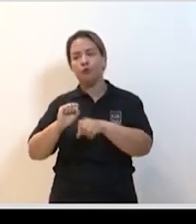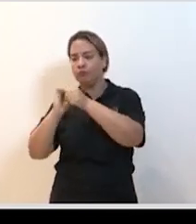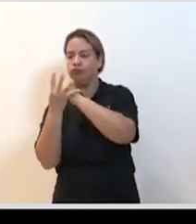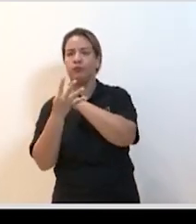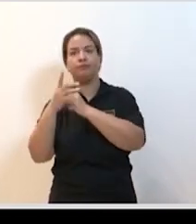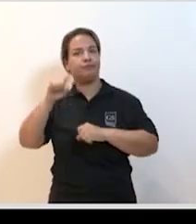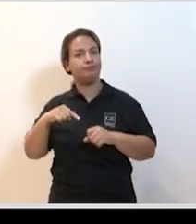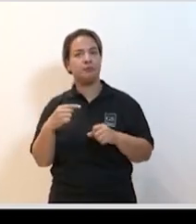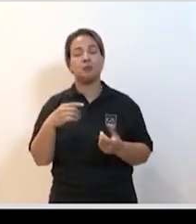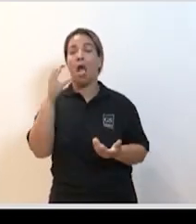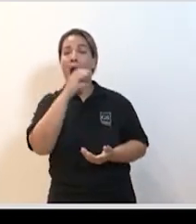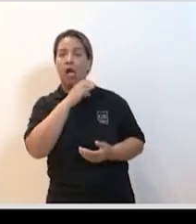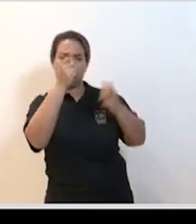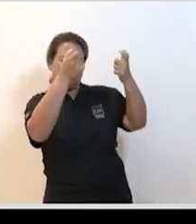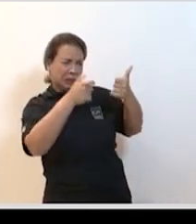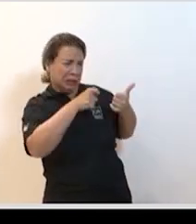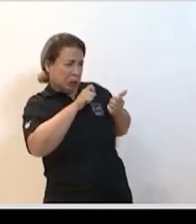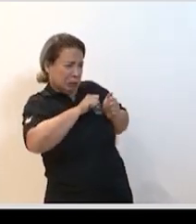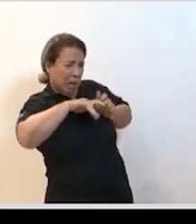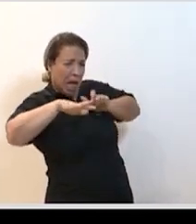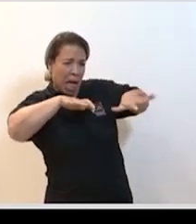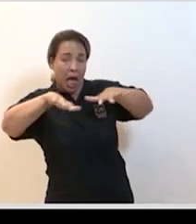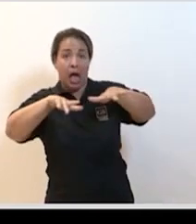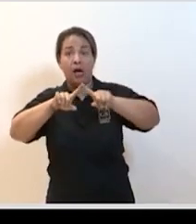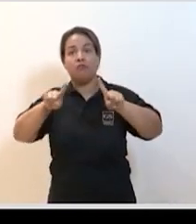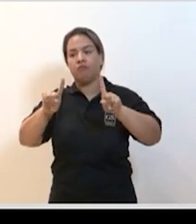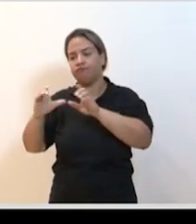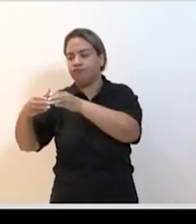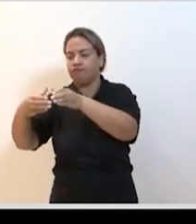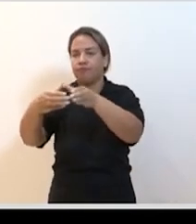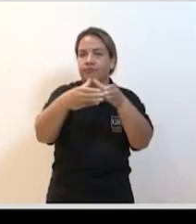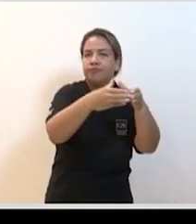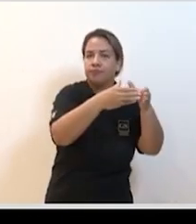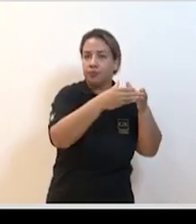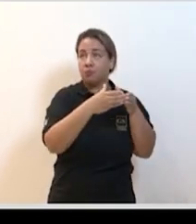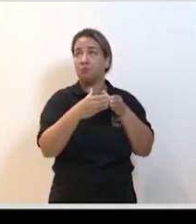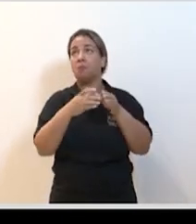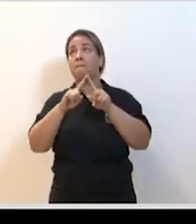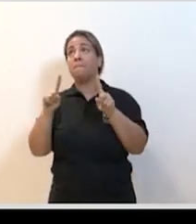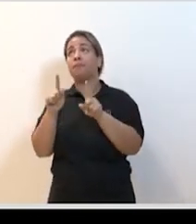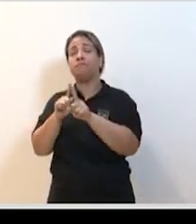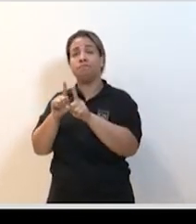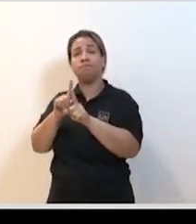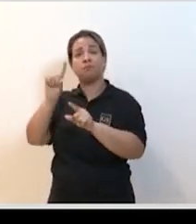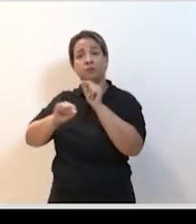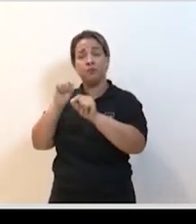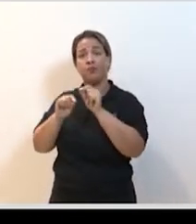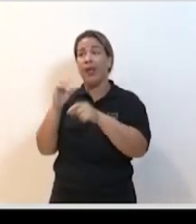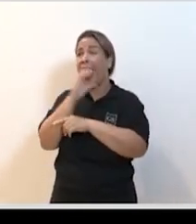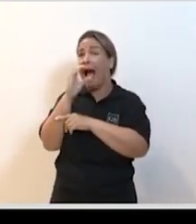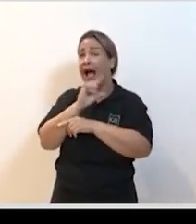século. Então, rapidamente, esse vírus foi isolado. Pode passar o próximo, favor. E não só foi isolado, como muito